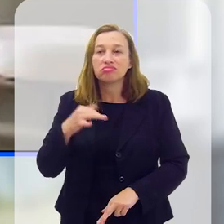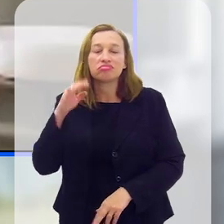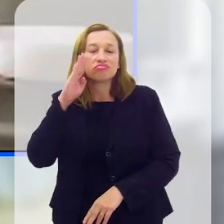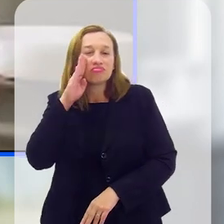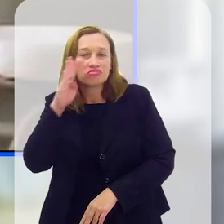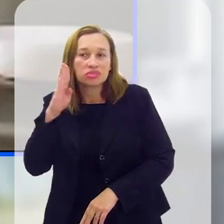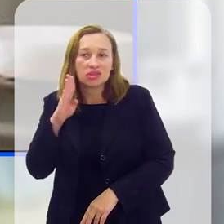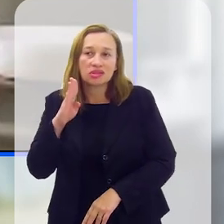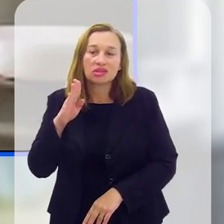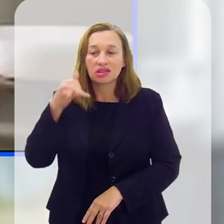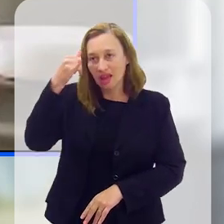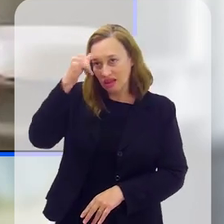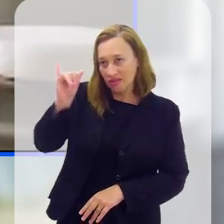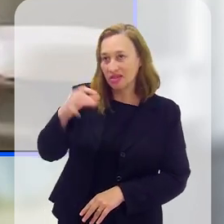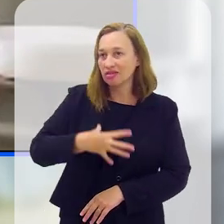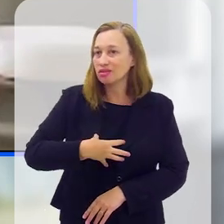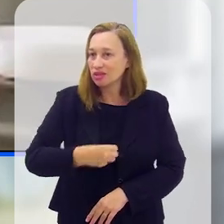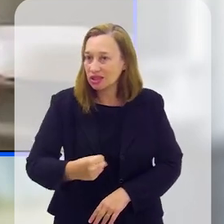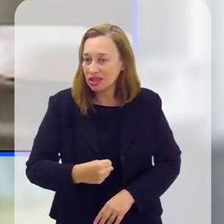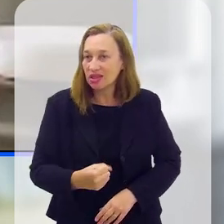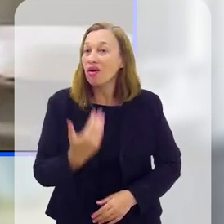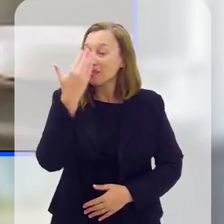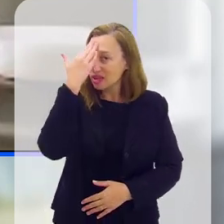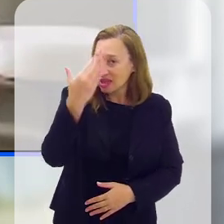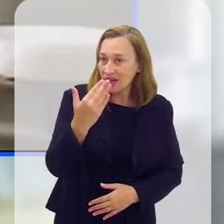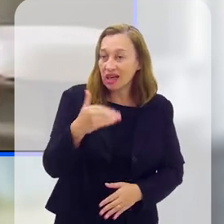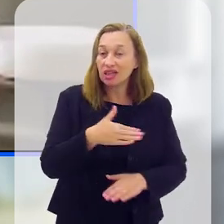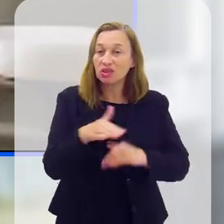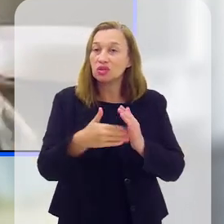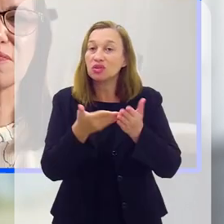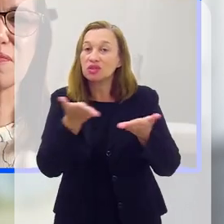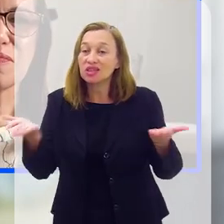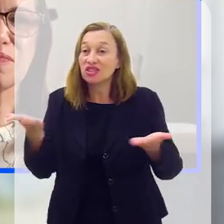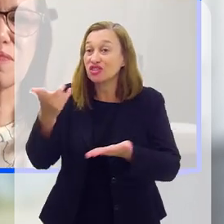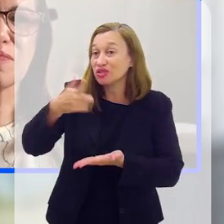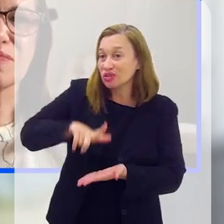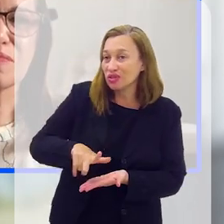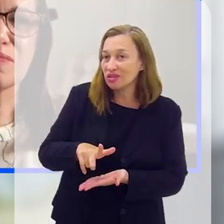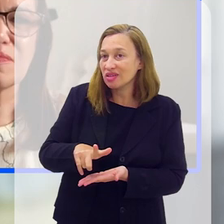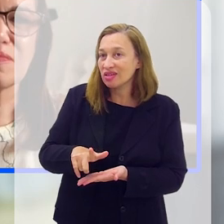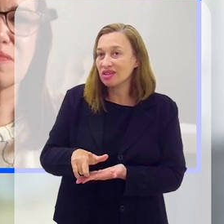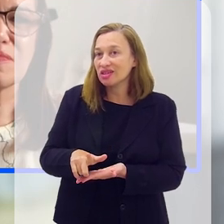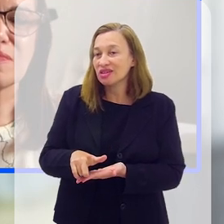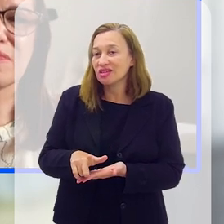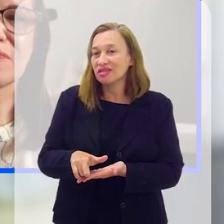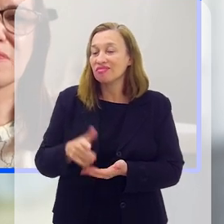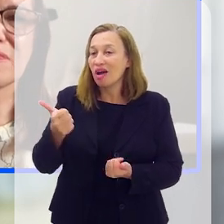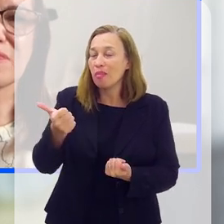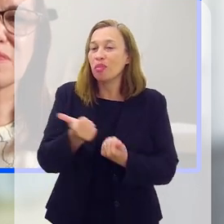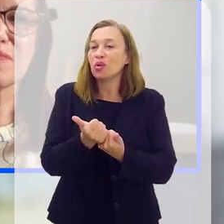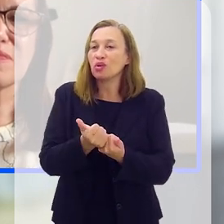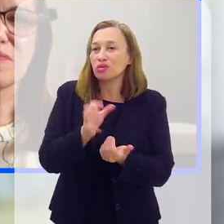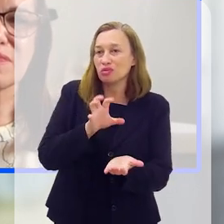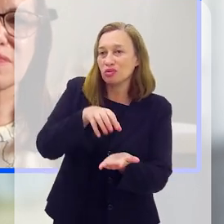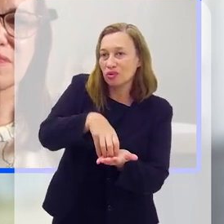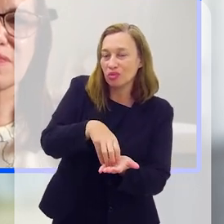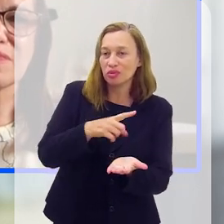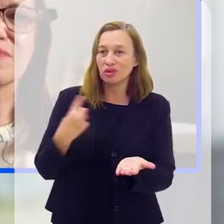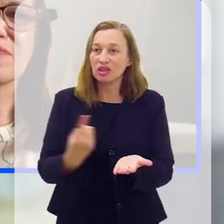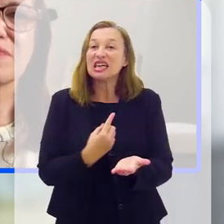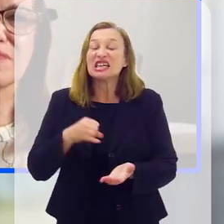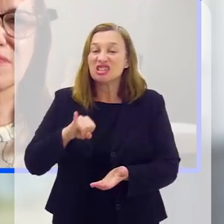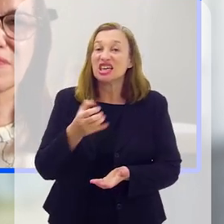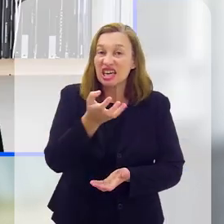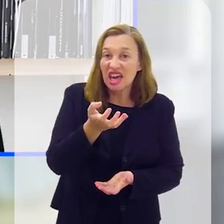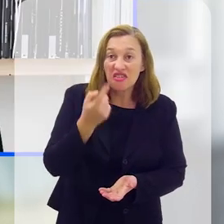relações é essencial na prevenção do suicídio. Obrigada a todos vocês mais uma vez, sejamos rede de